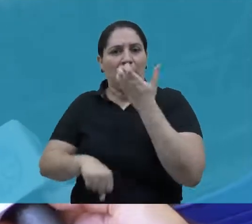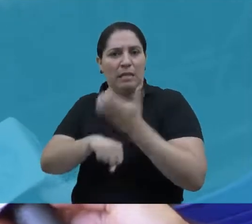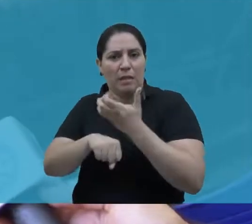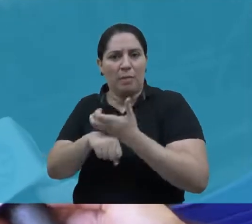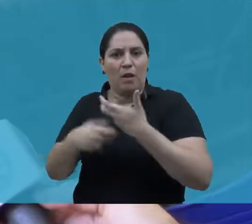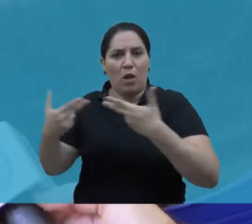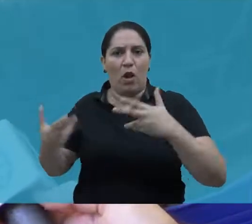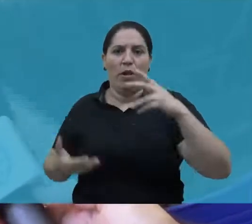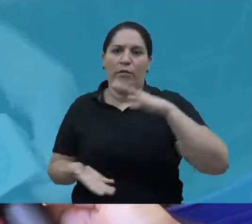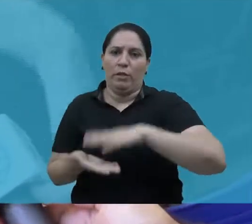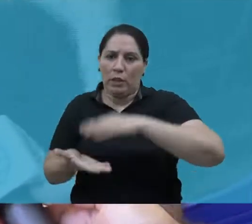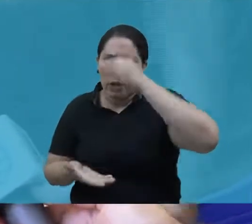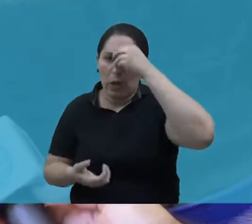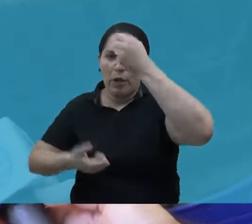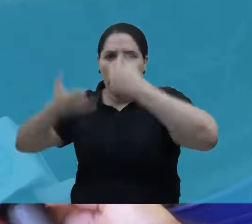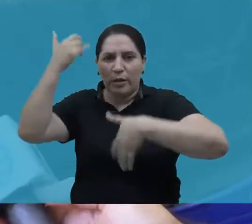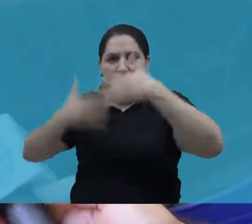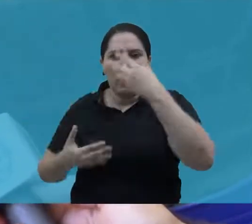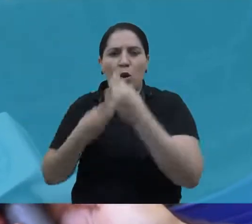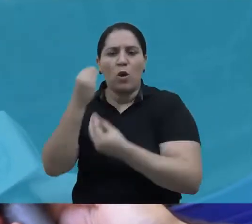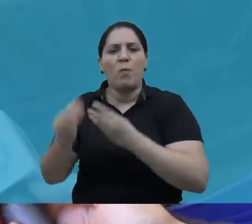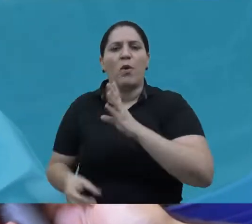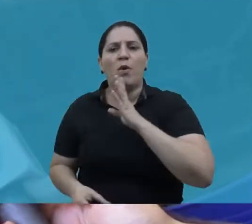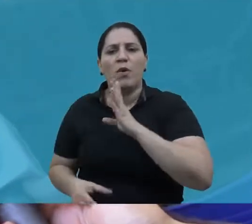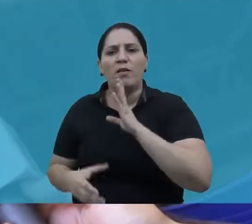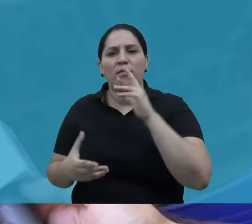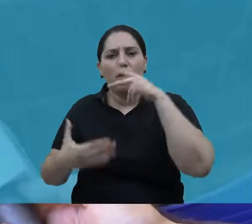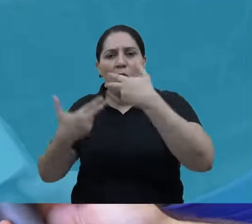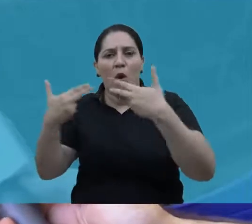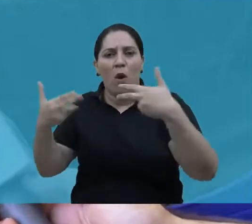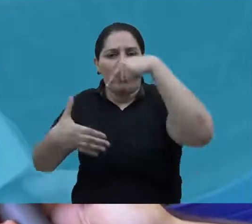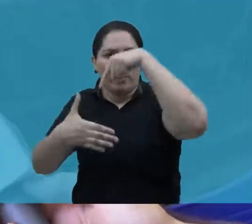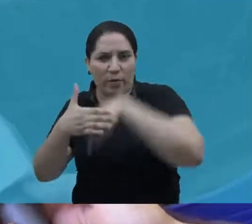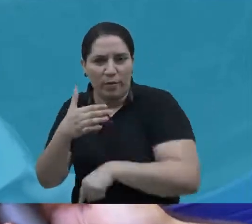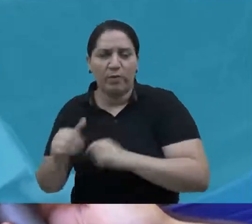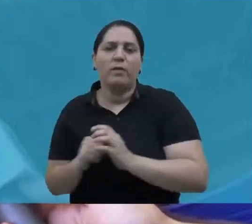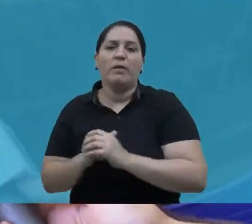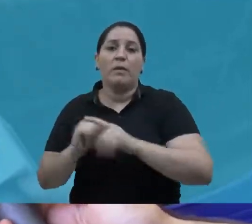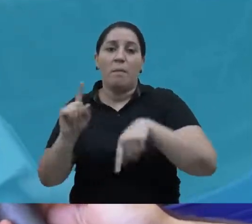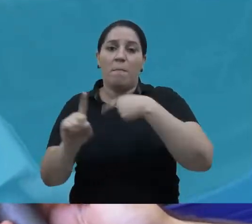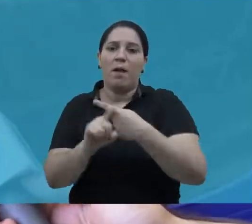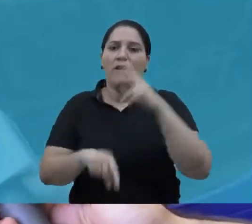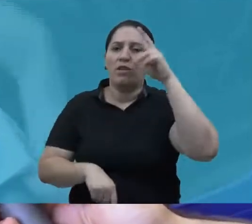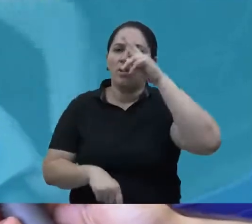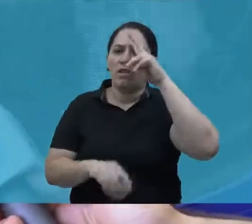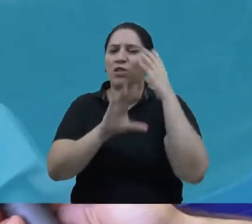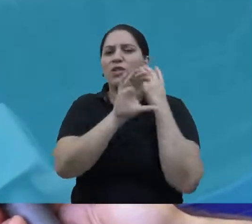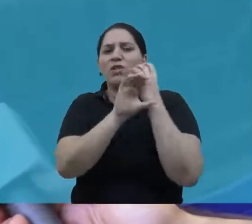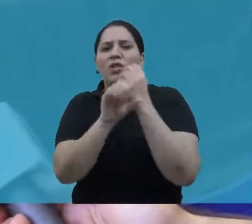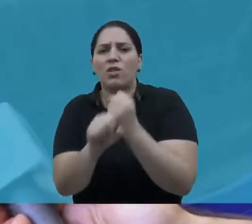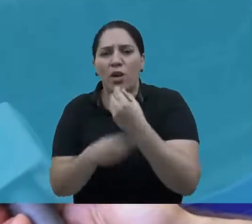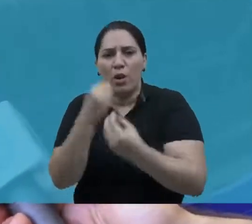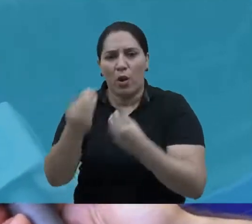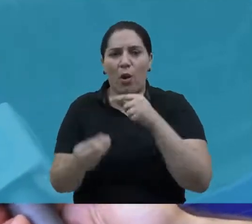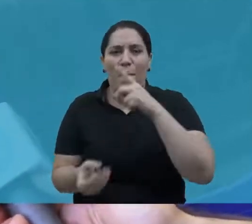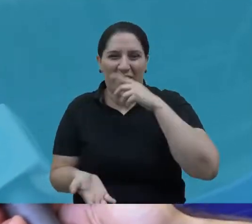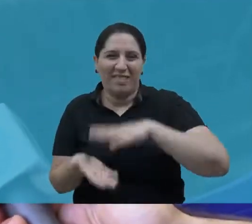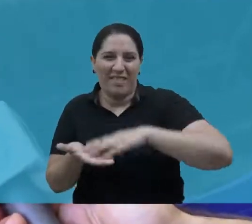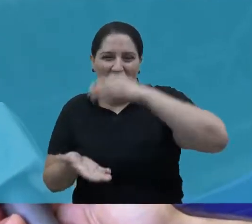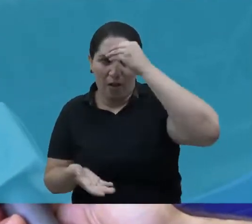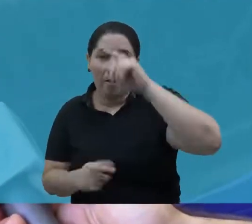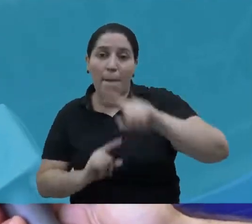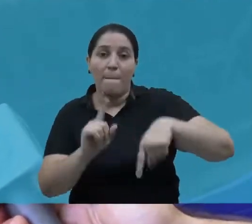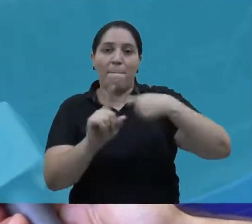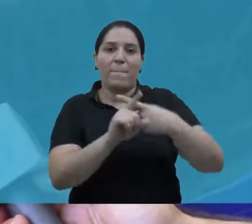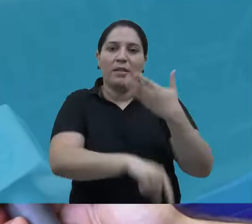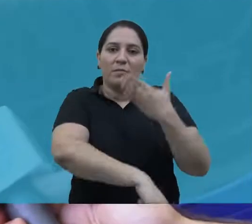disciplinas teóricas, que é de introdução ao desenho tipográfico, que é tanto teórico quanto prático. A questão de história da tipografia